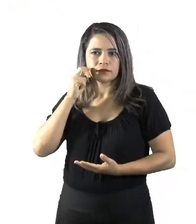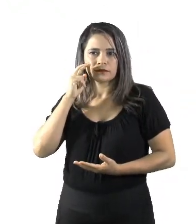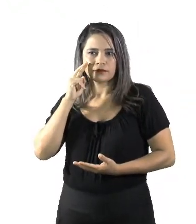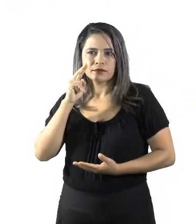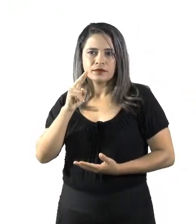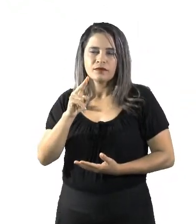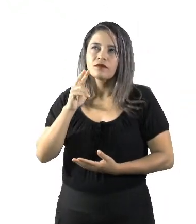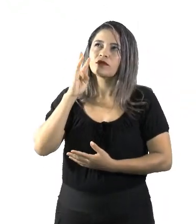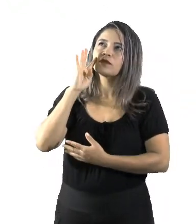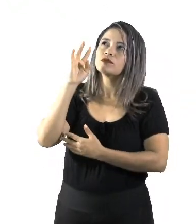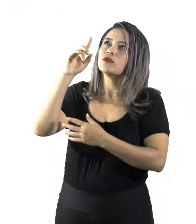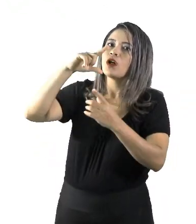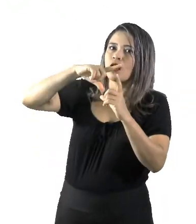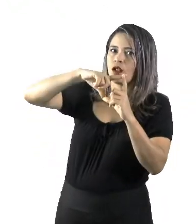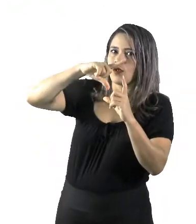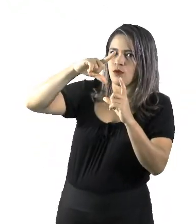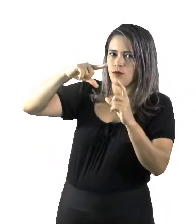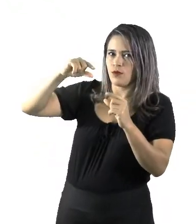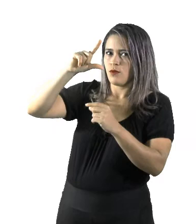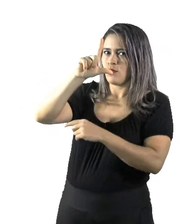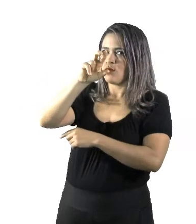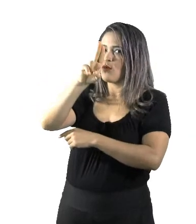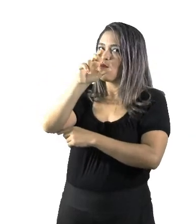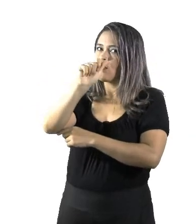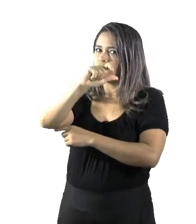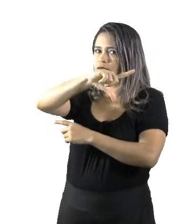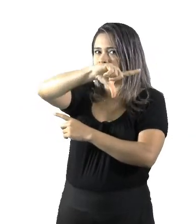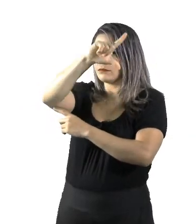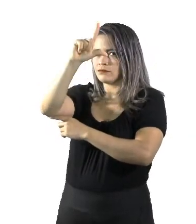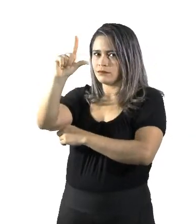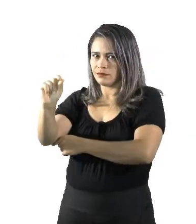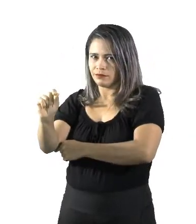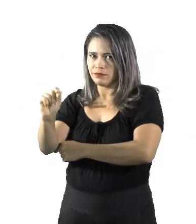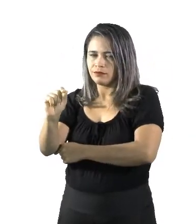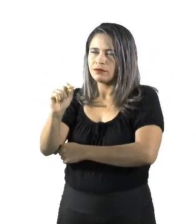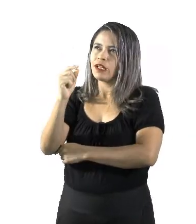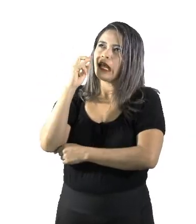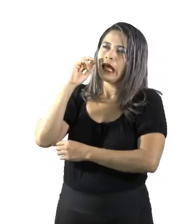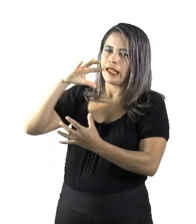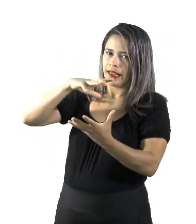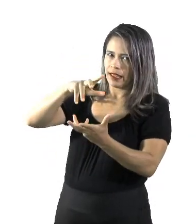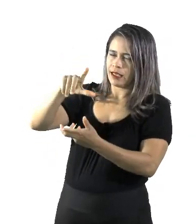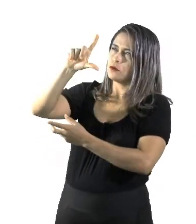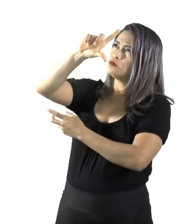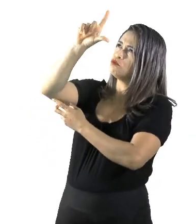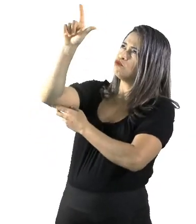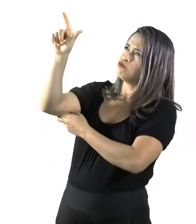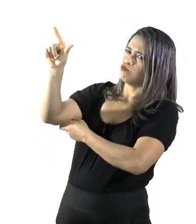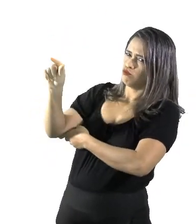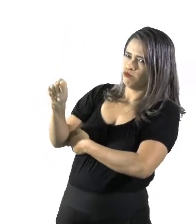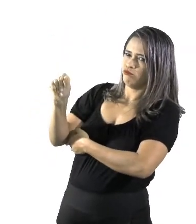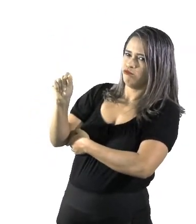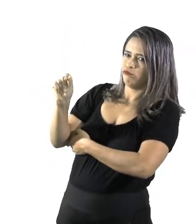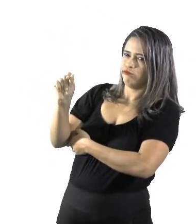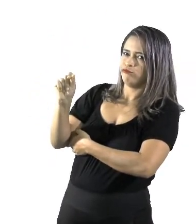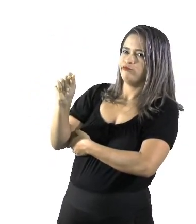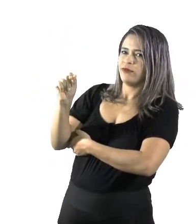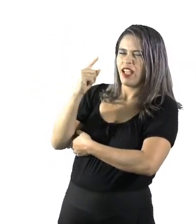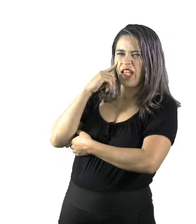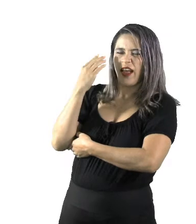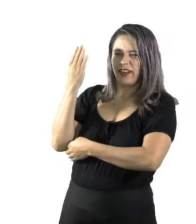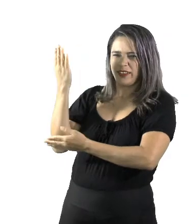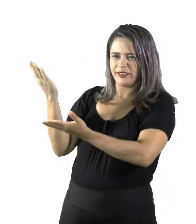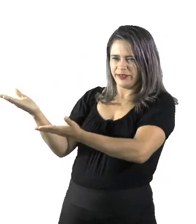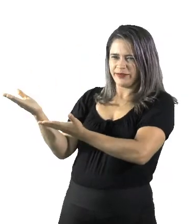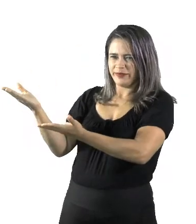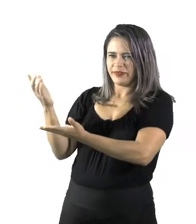lunares. Por quê? A Terra fazia uma sombra na Lua, né? Então, quando se faz uma sombra na Lua, a gente não percebe quando a